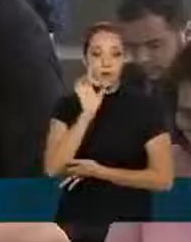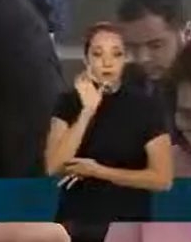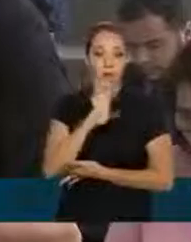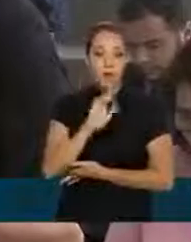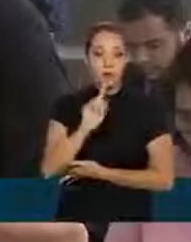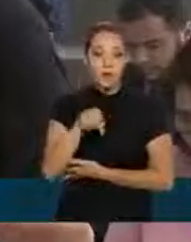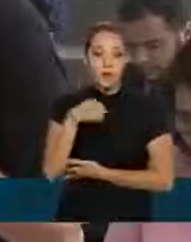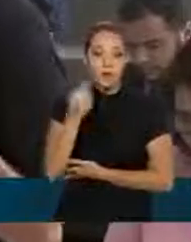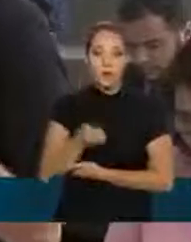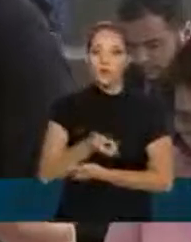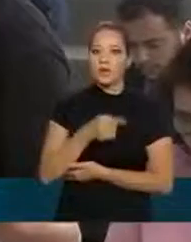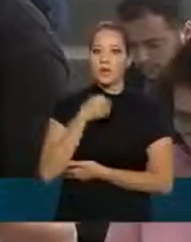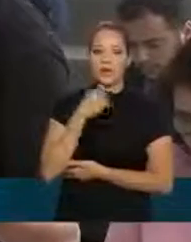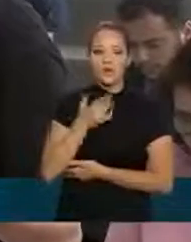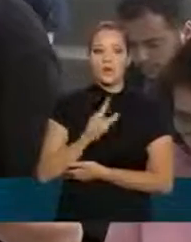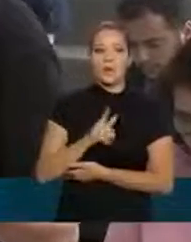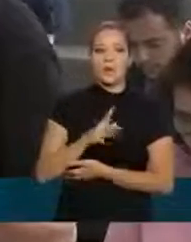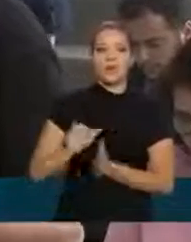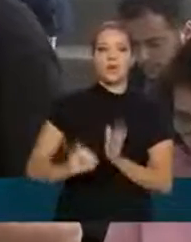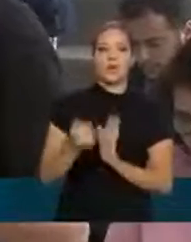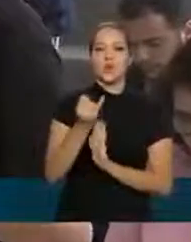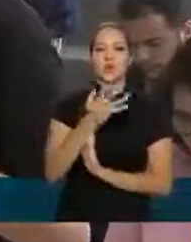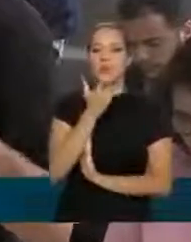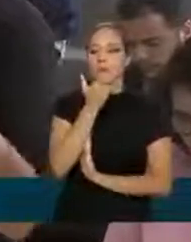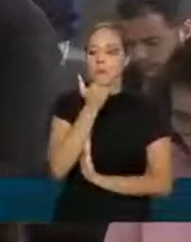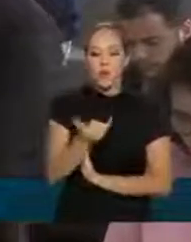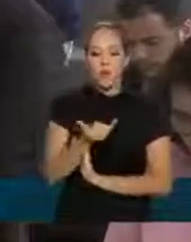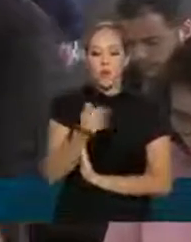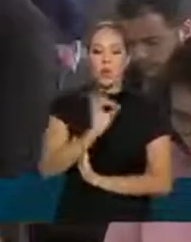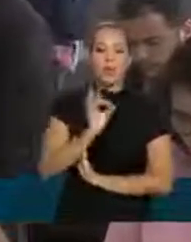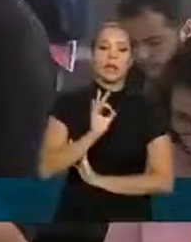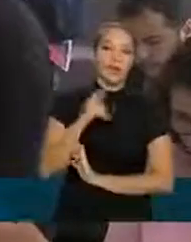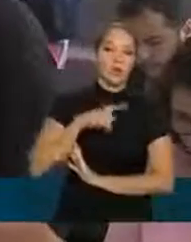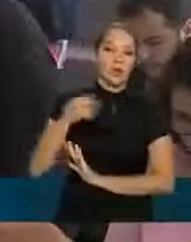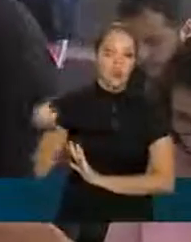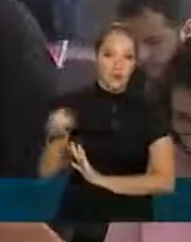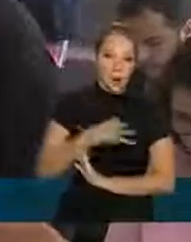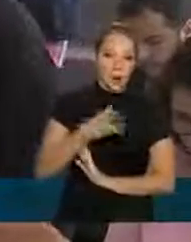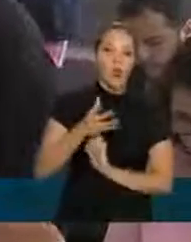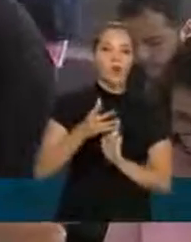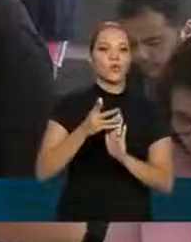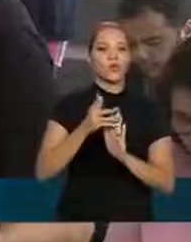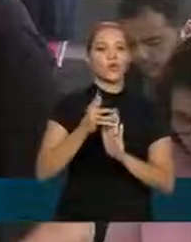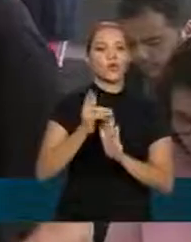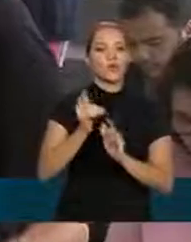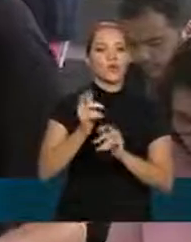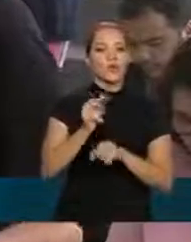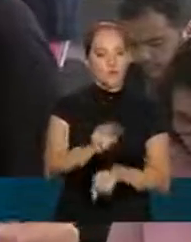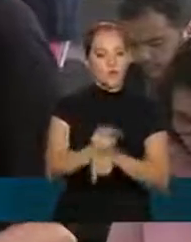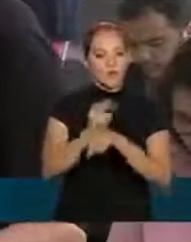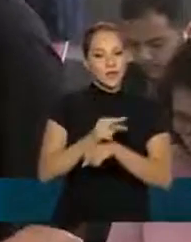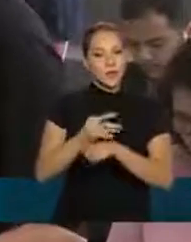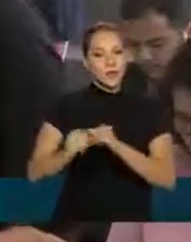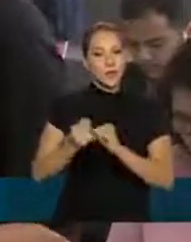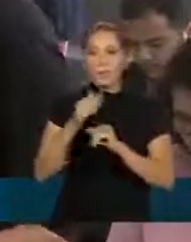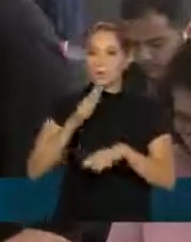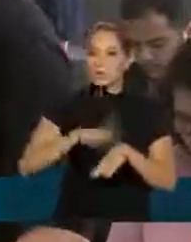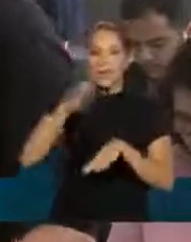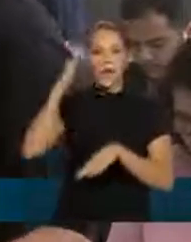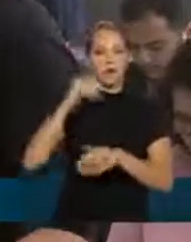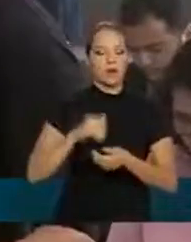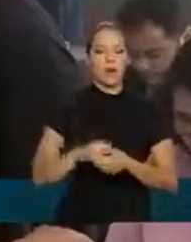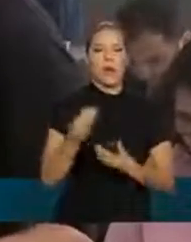aí é embutido não é perdoado o juro da época e eles acabam tendo um novo financiamento com juros ainda mais altos como é que o pequeno